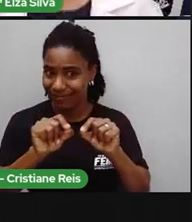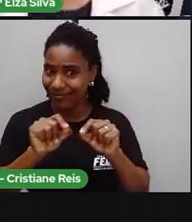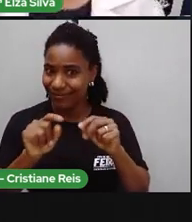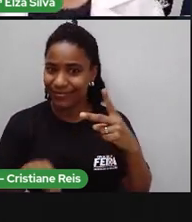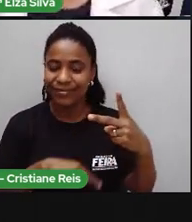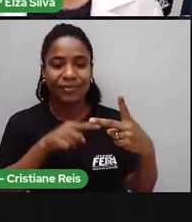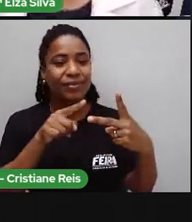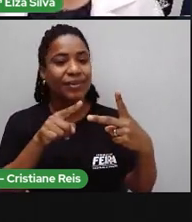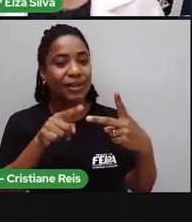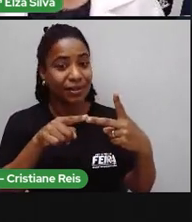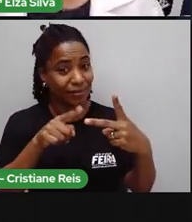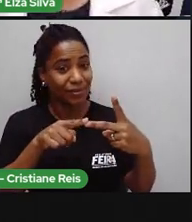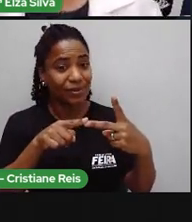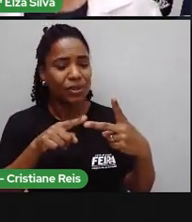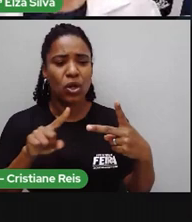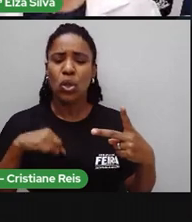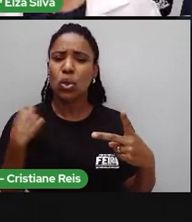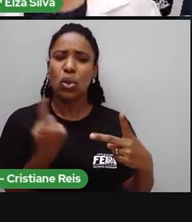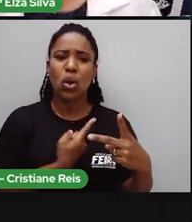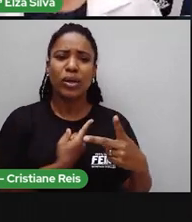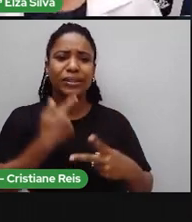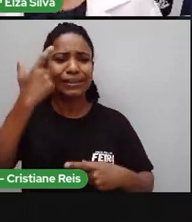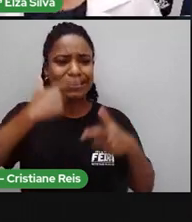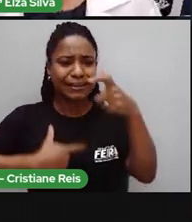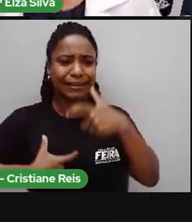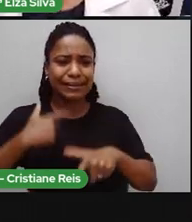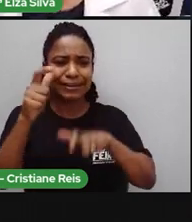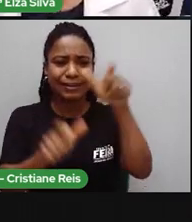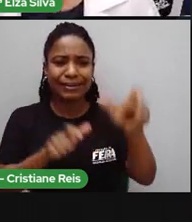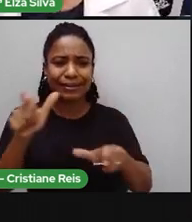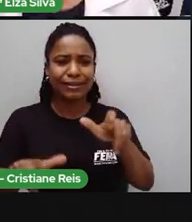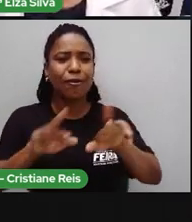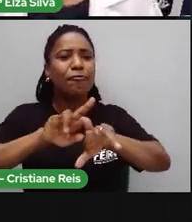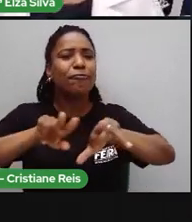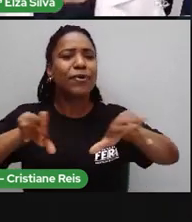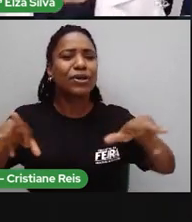Como nós somos diferentes? Como Vamos lá!